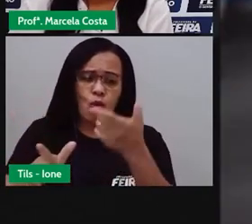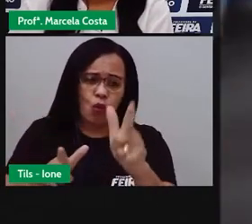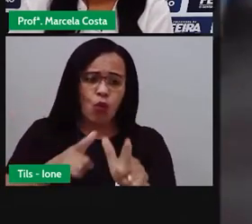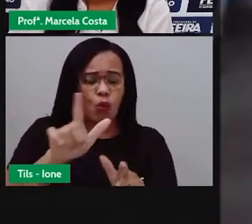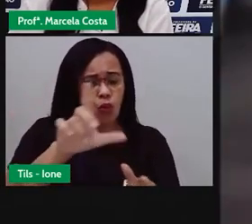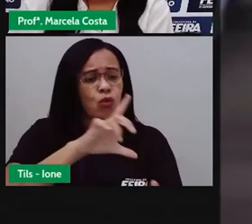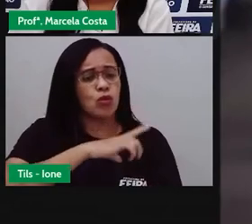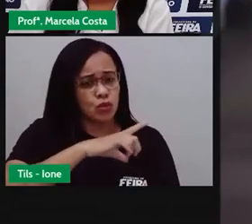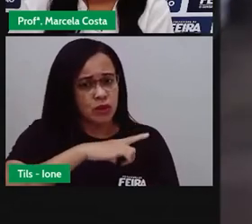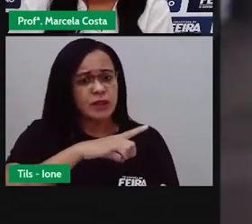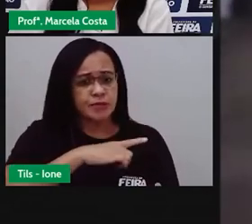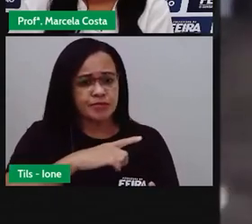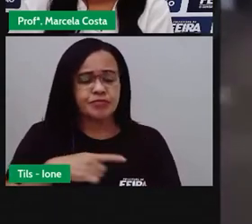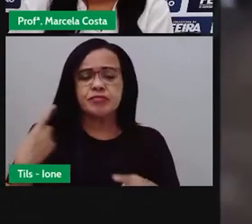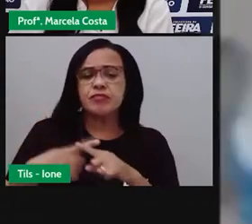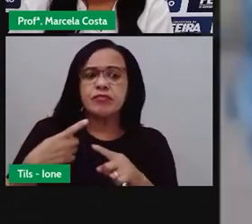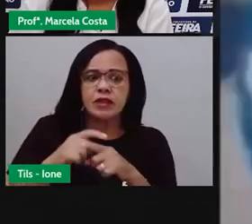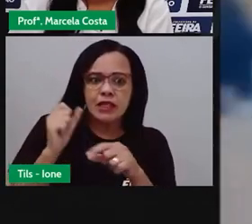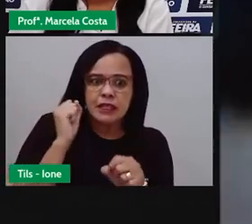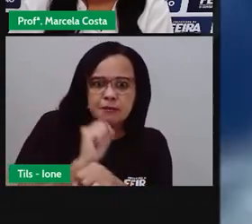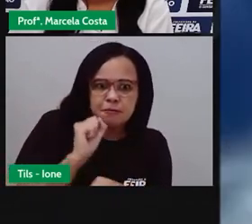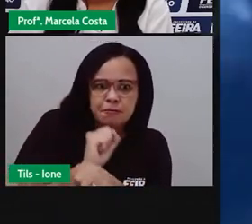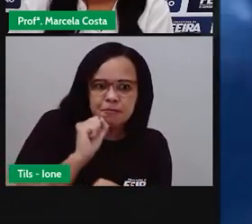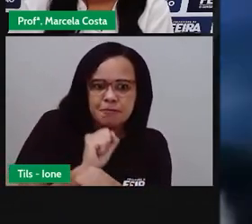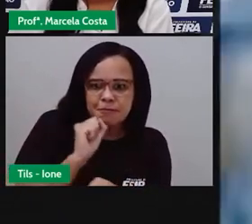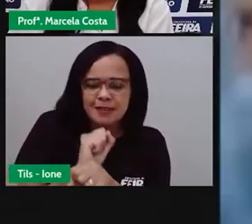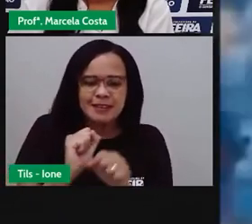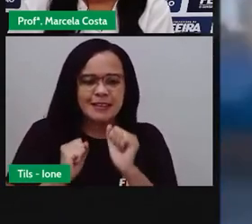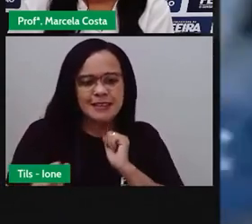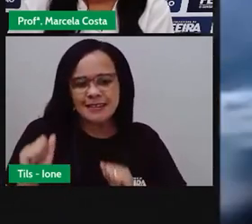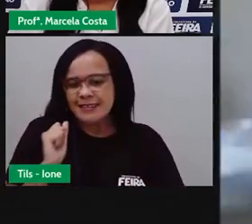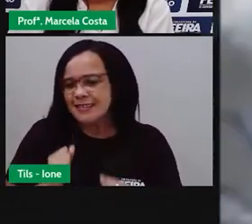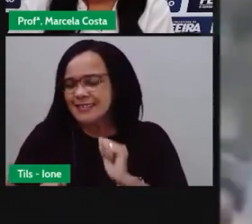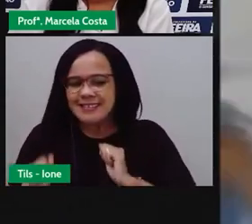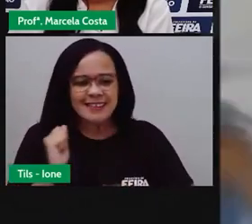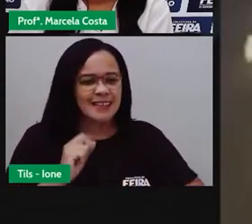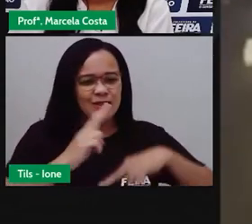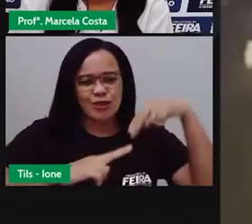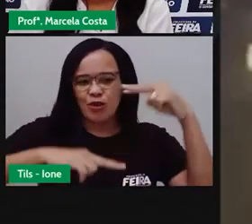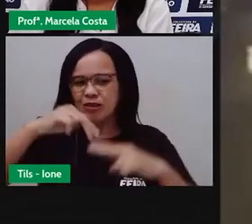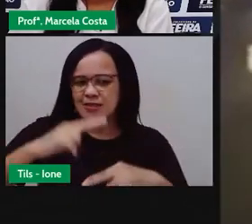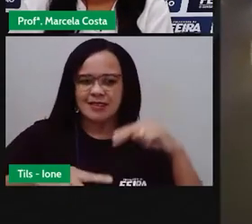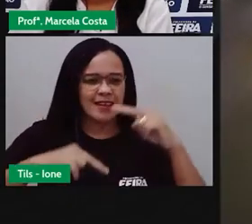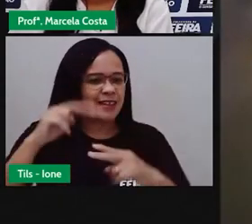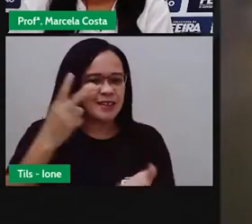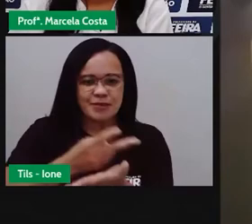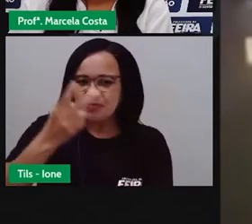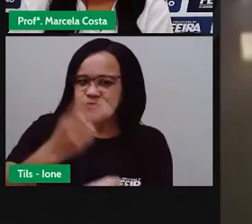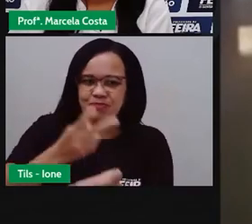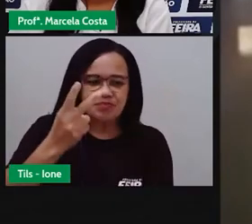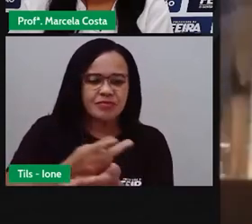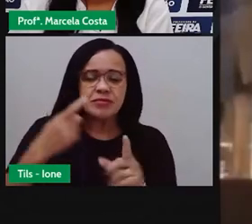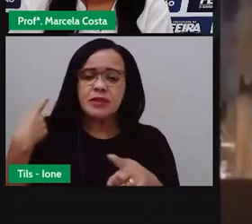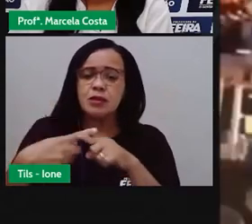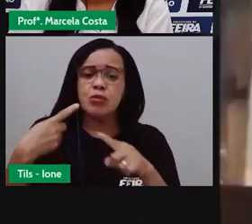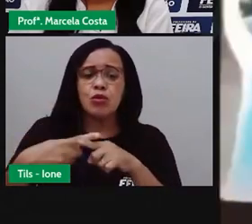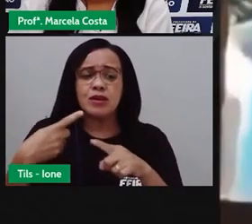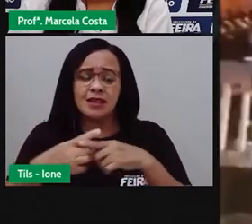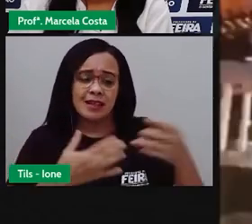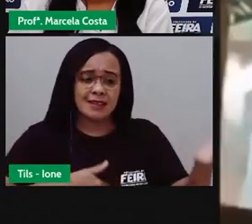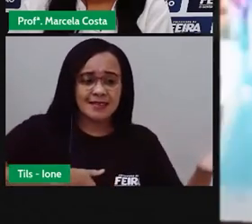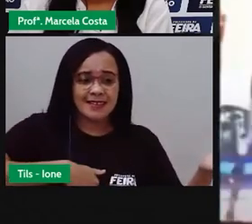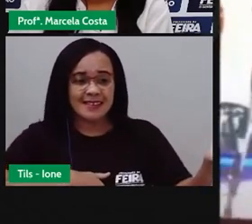esperadas com muita ansiedade. As celebrações do São João no Nordeste contam com apresentações das tradicionais